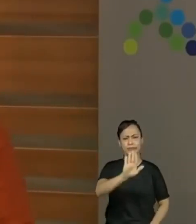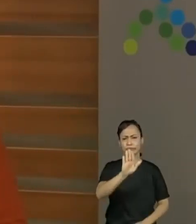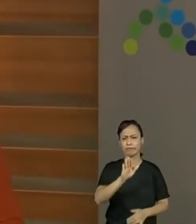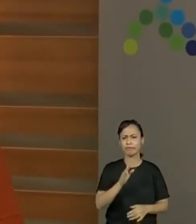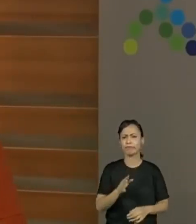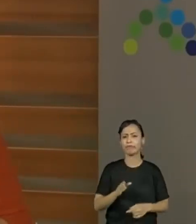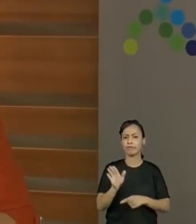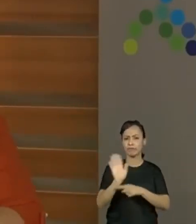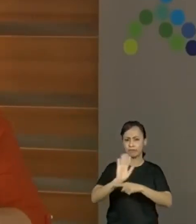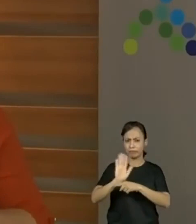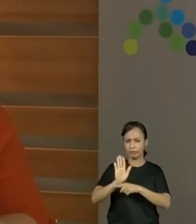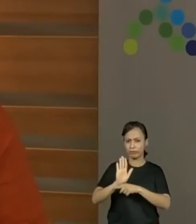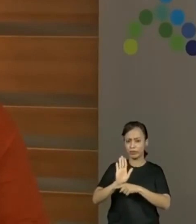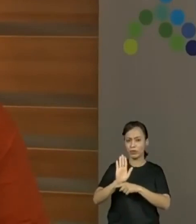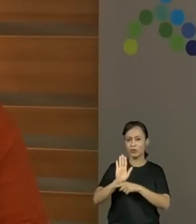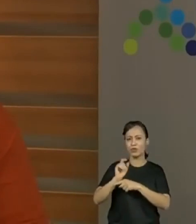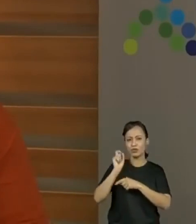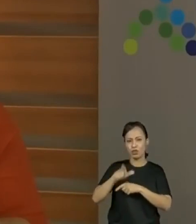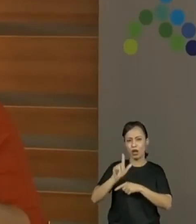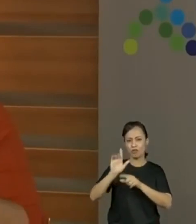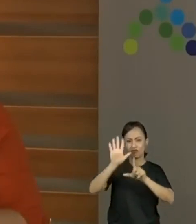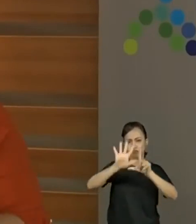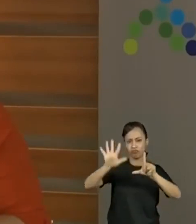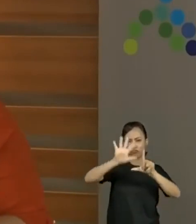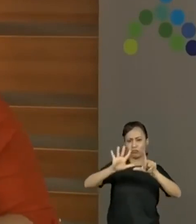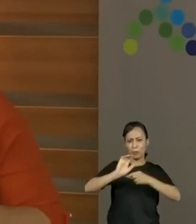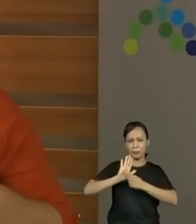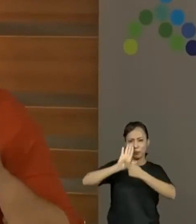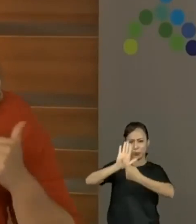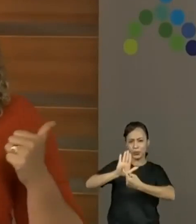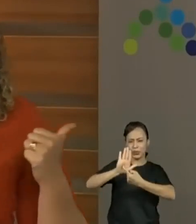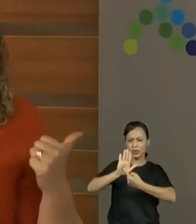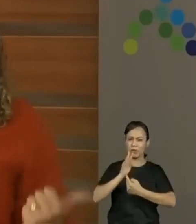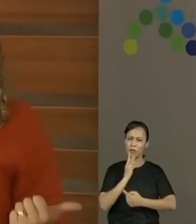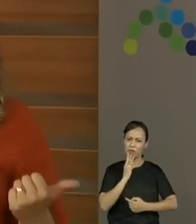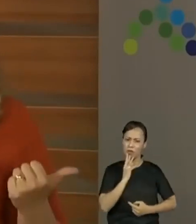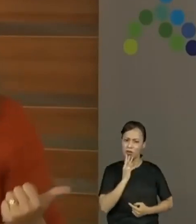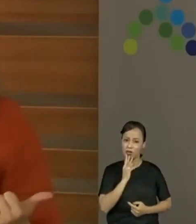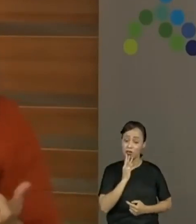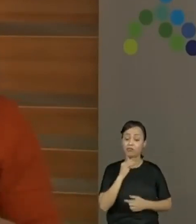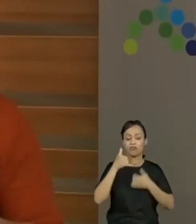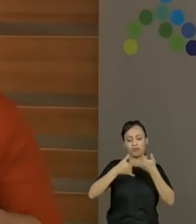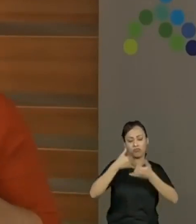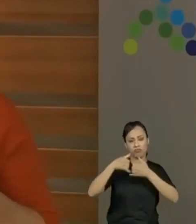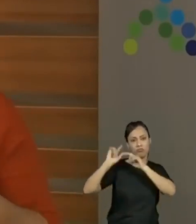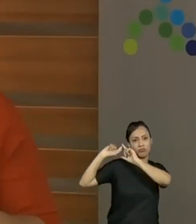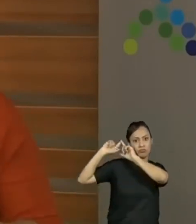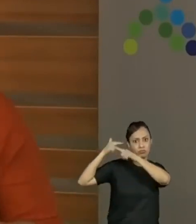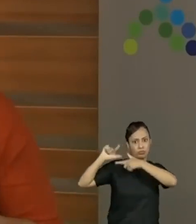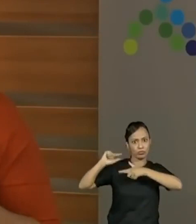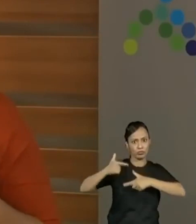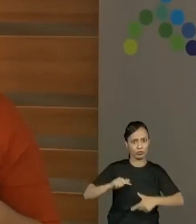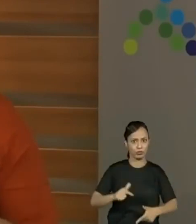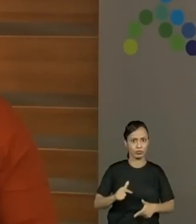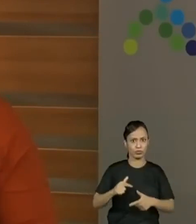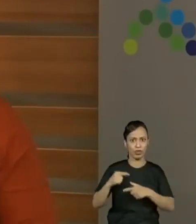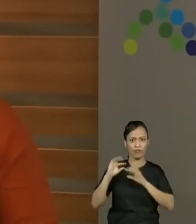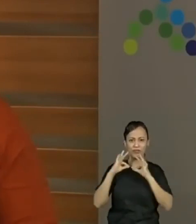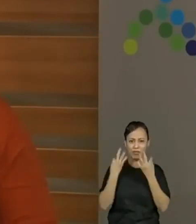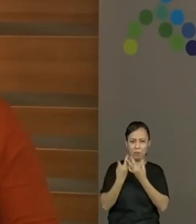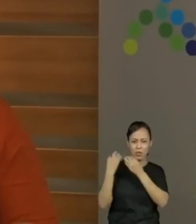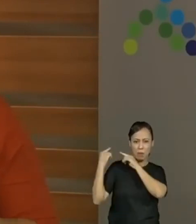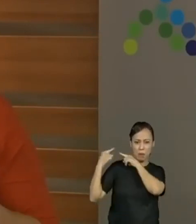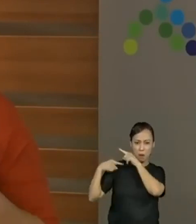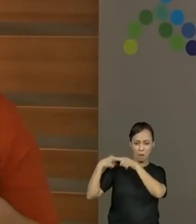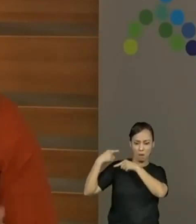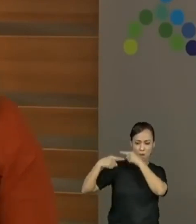brincadeira por outro nome? Lembrando que é uma brincadeira tradicional, que é passada de geração para